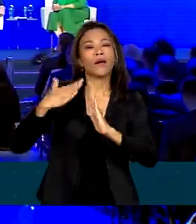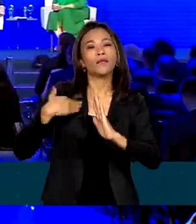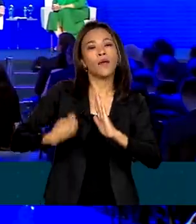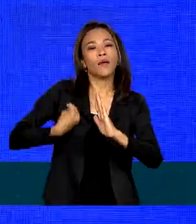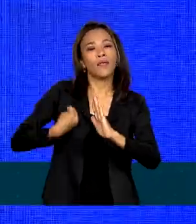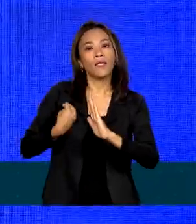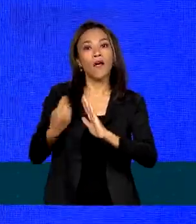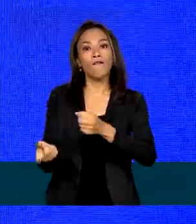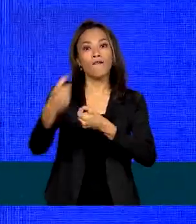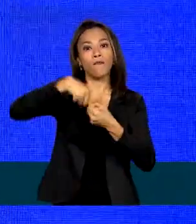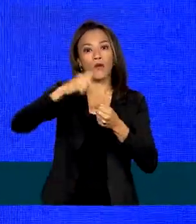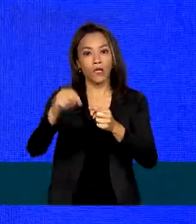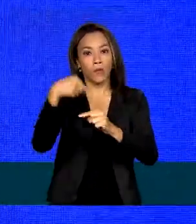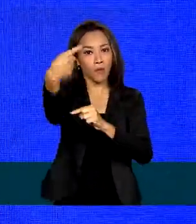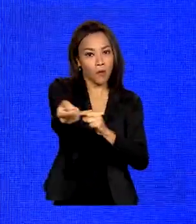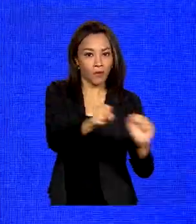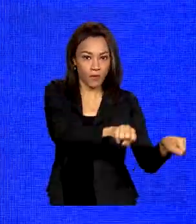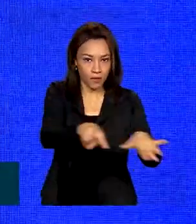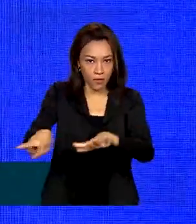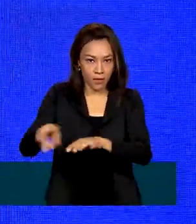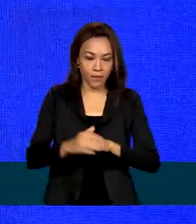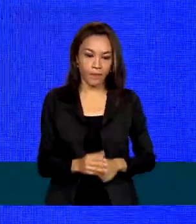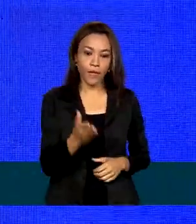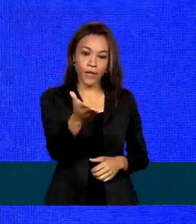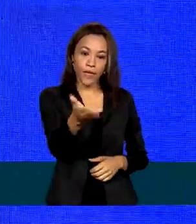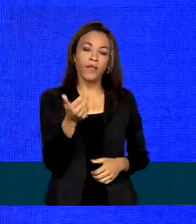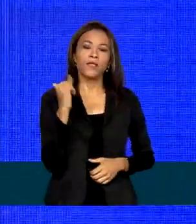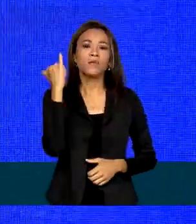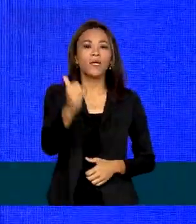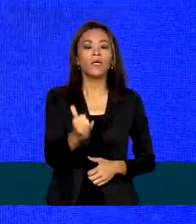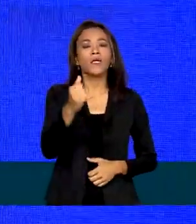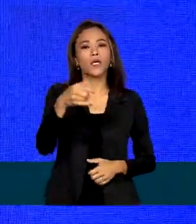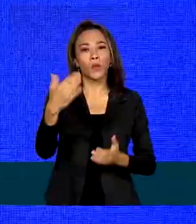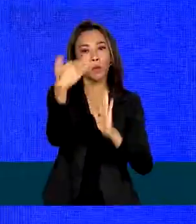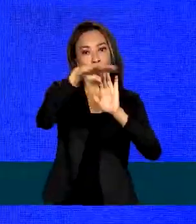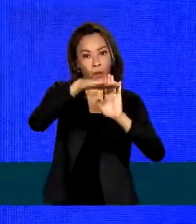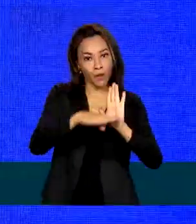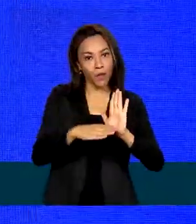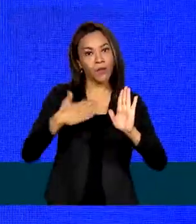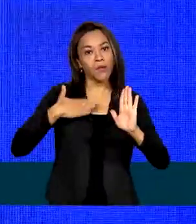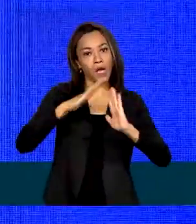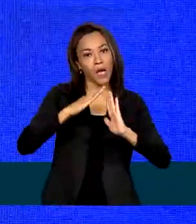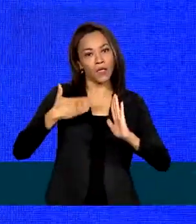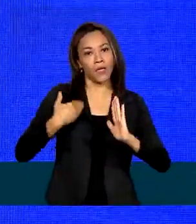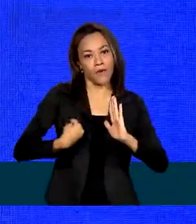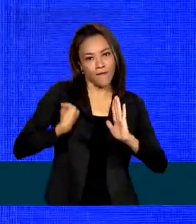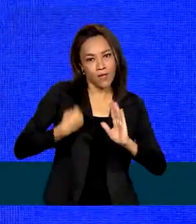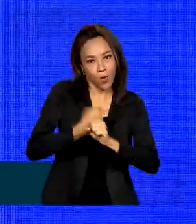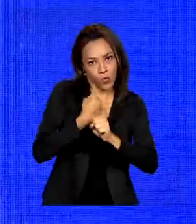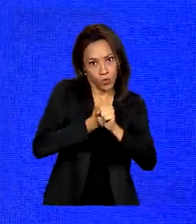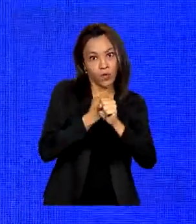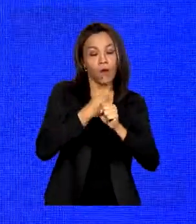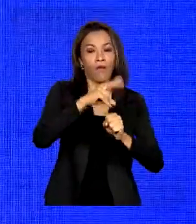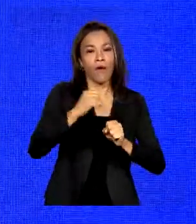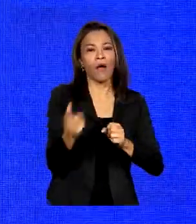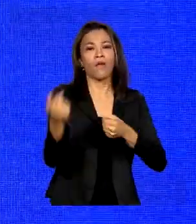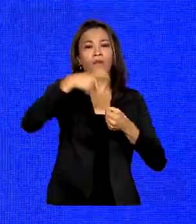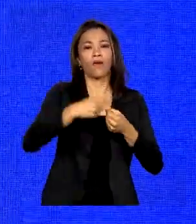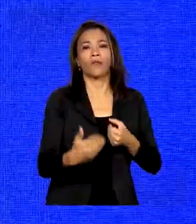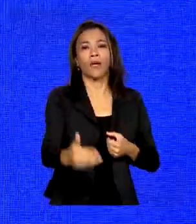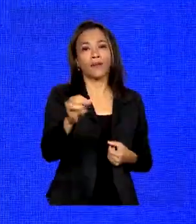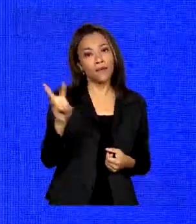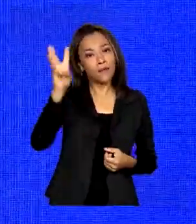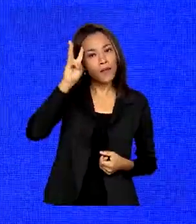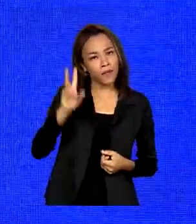semana. O programa volta na próxima terça, o presidente vai anunciar as suas diretrizes e logo em seguida